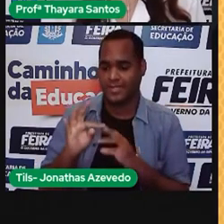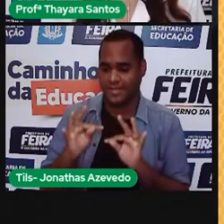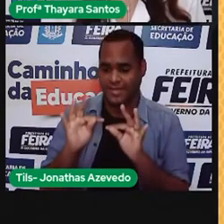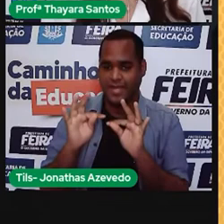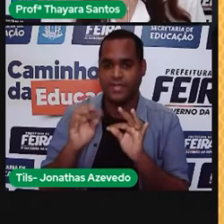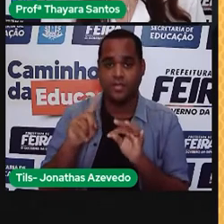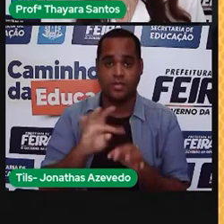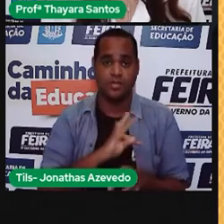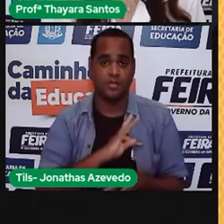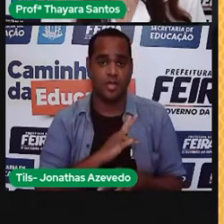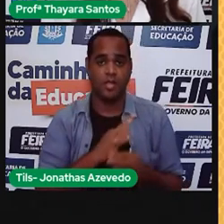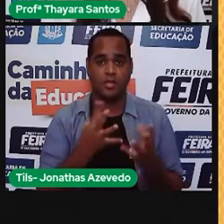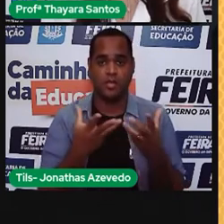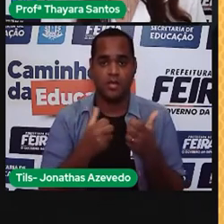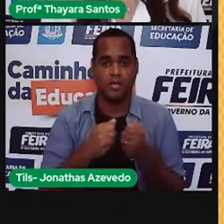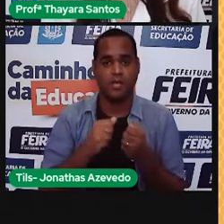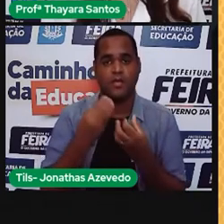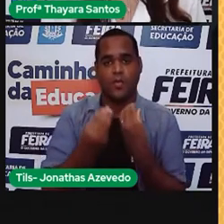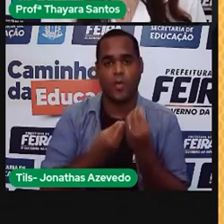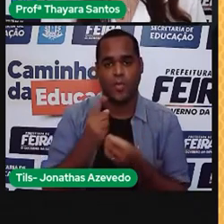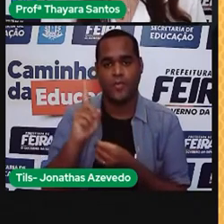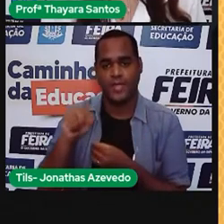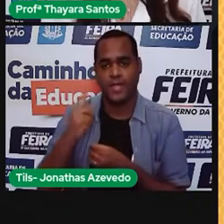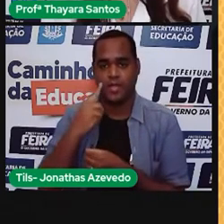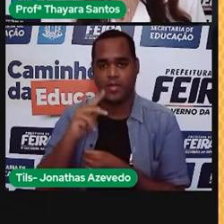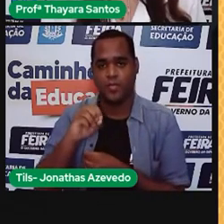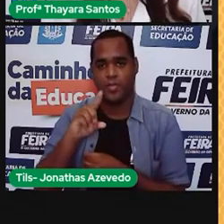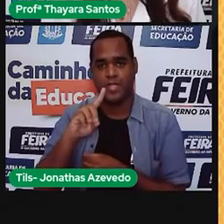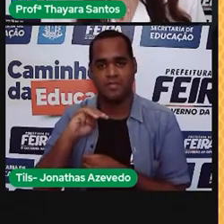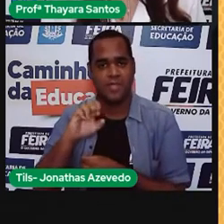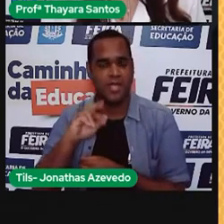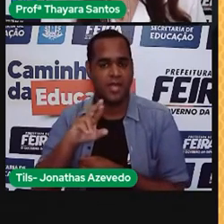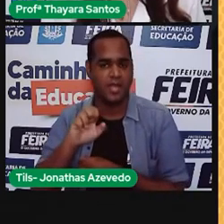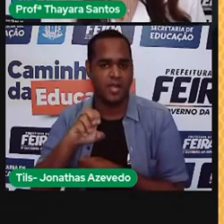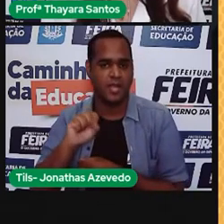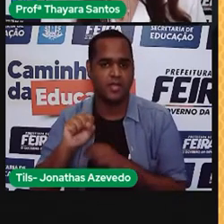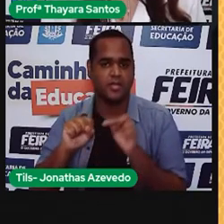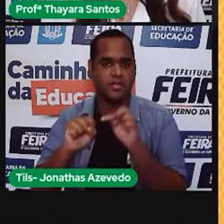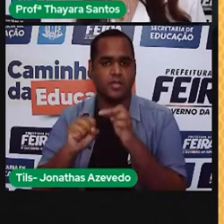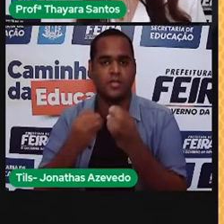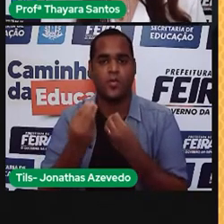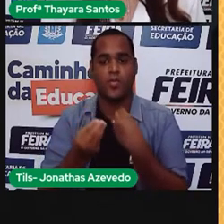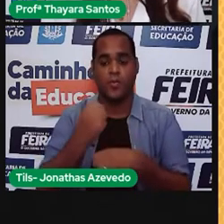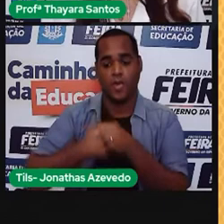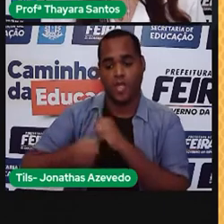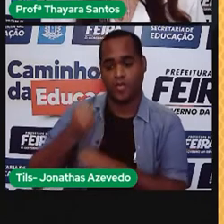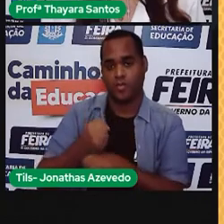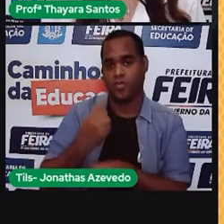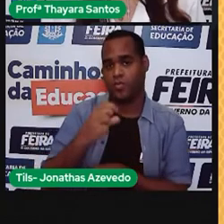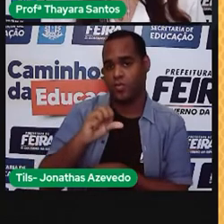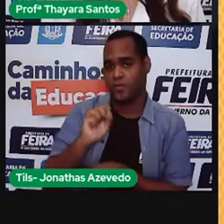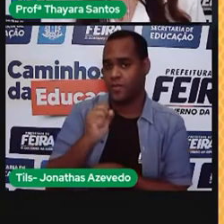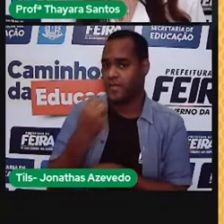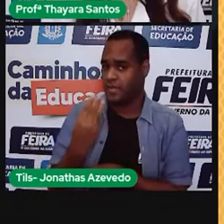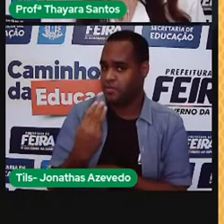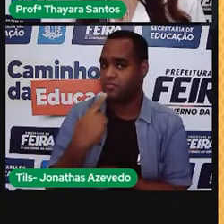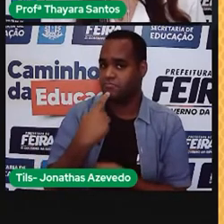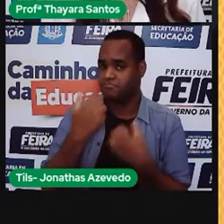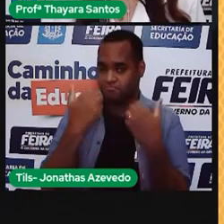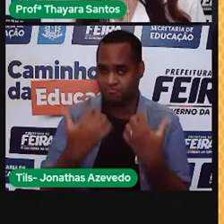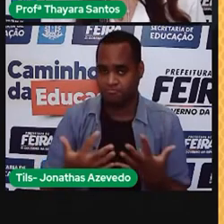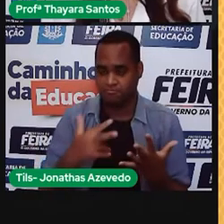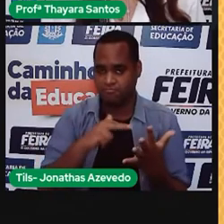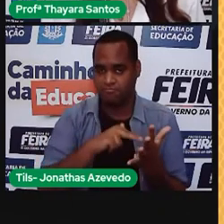chamada reação em cadeia da polimerase, descoberta em 1983, que